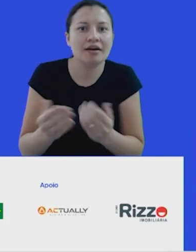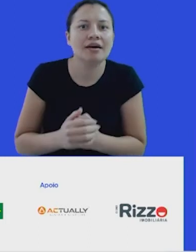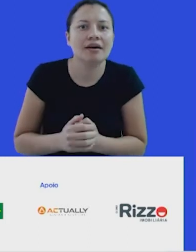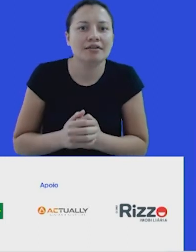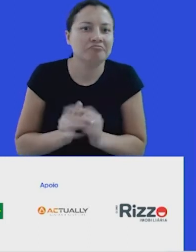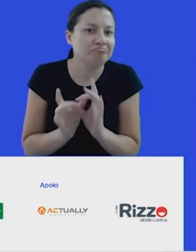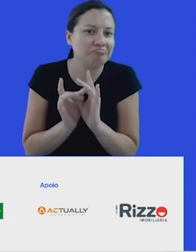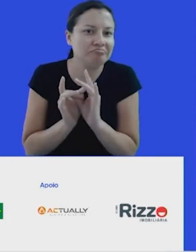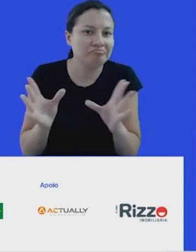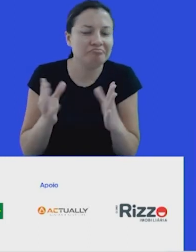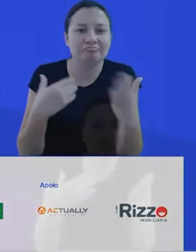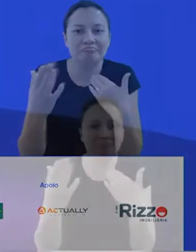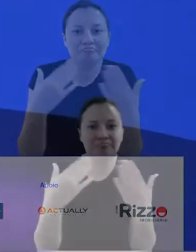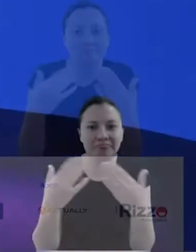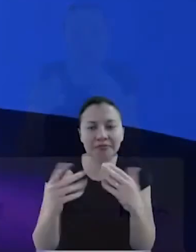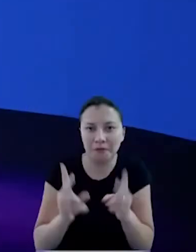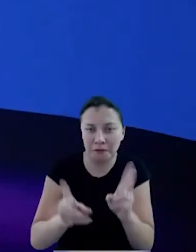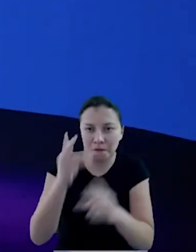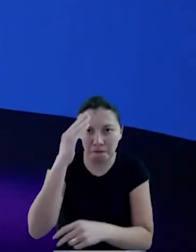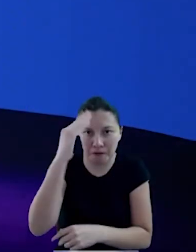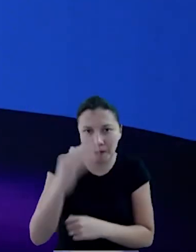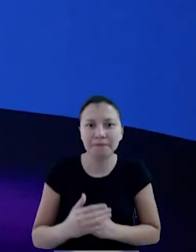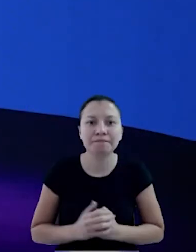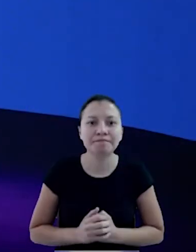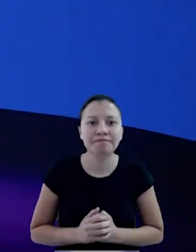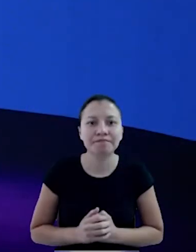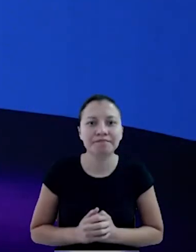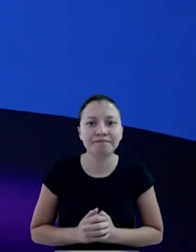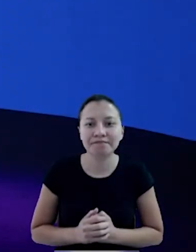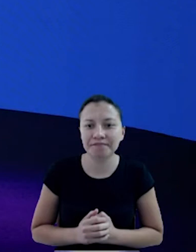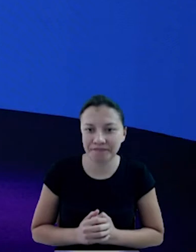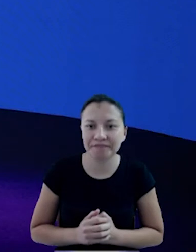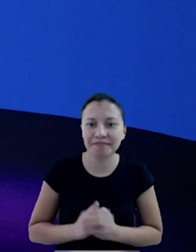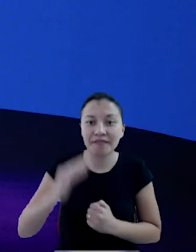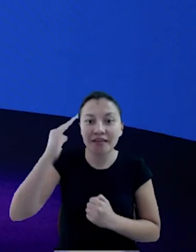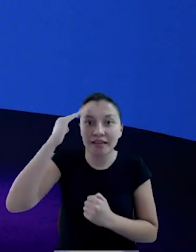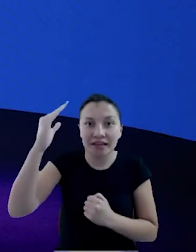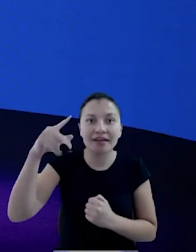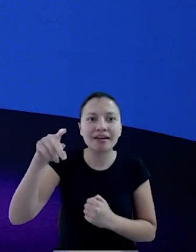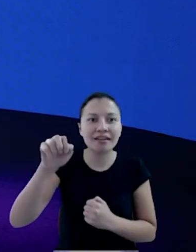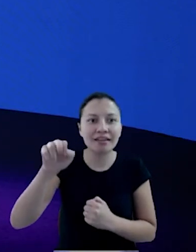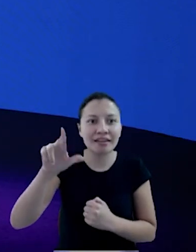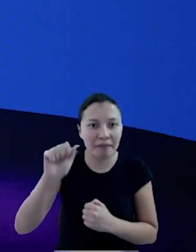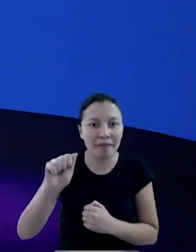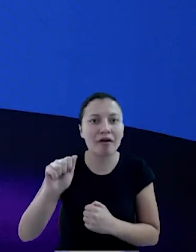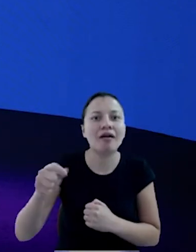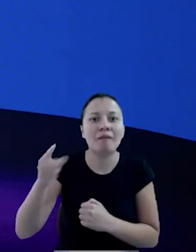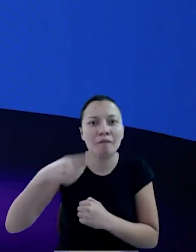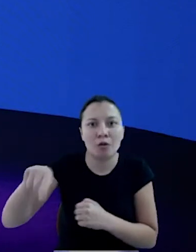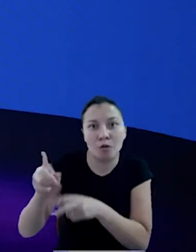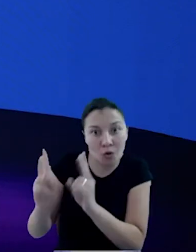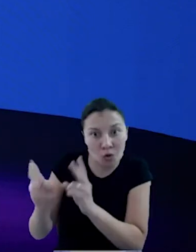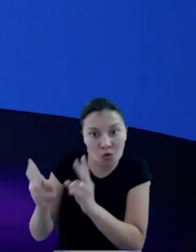para continuar essa conversa. Muito obrigada. Muito obrigada, Paula. Para enriquecer e darmos continuidade a